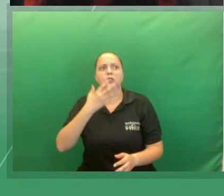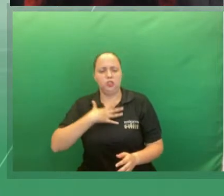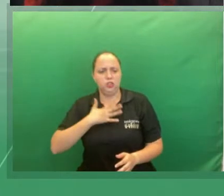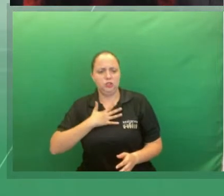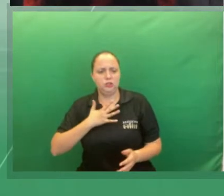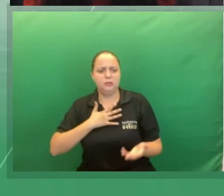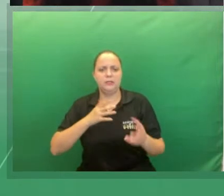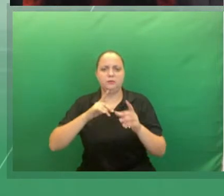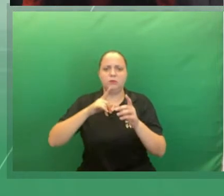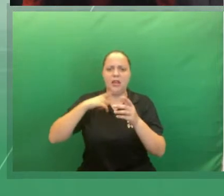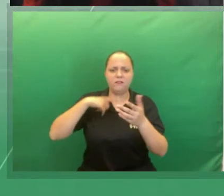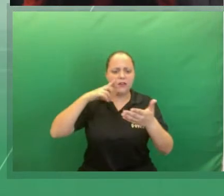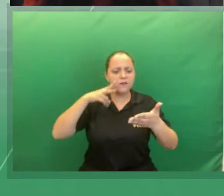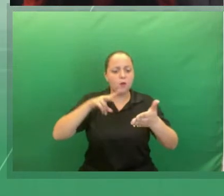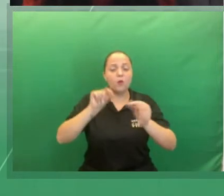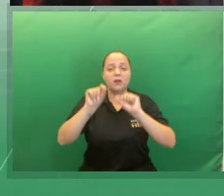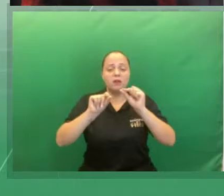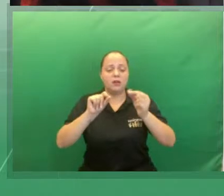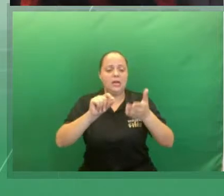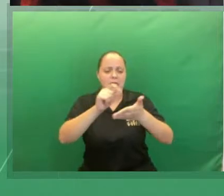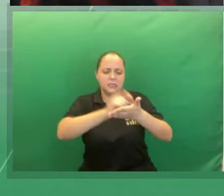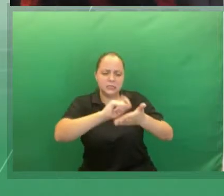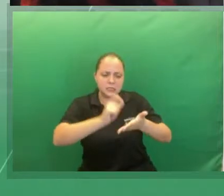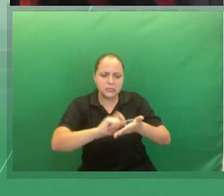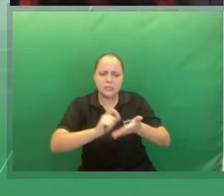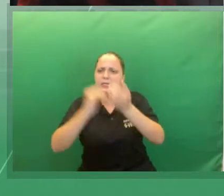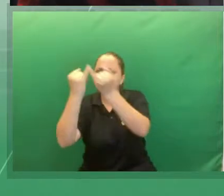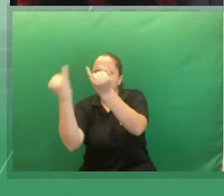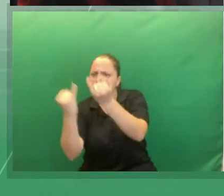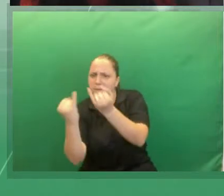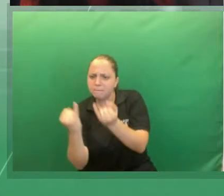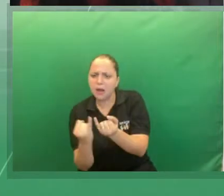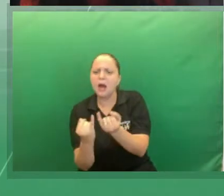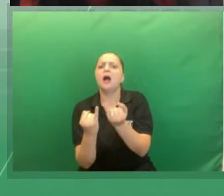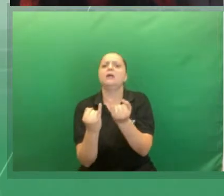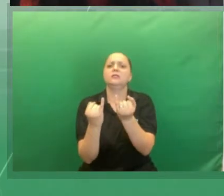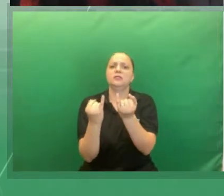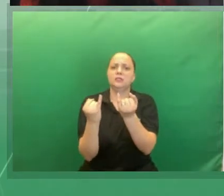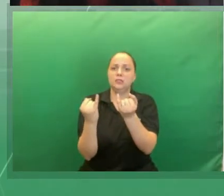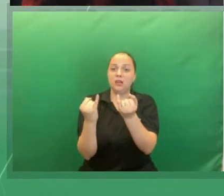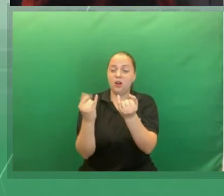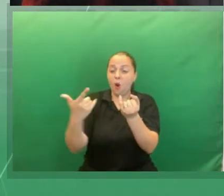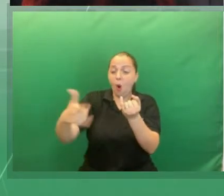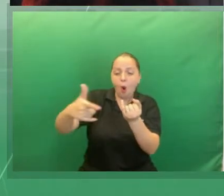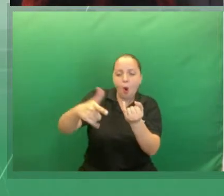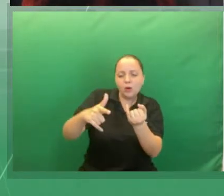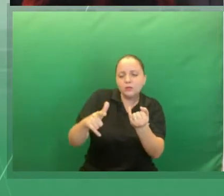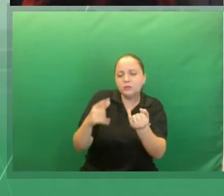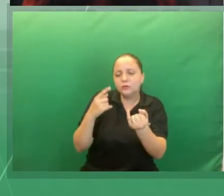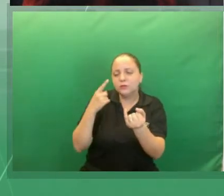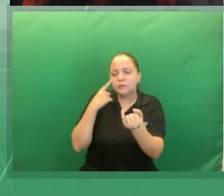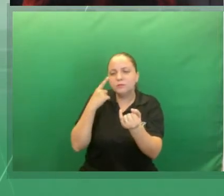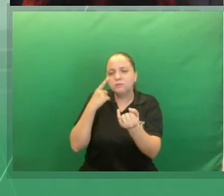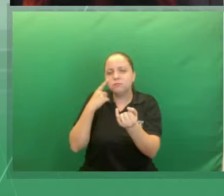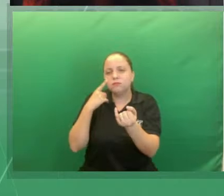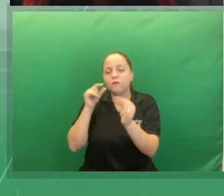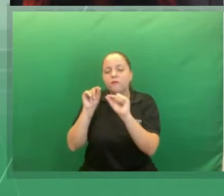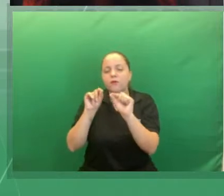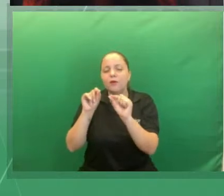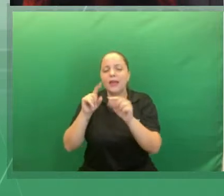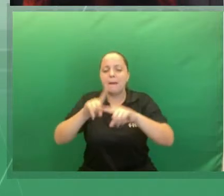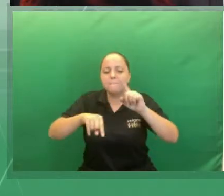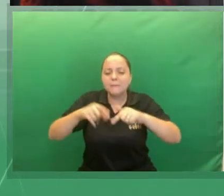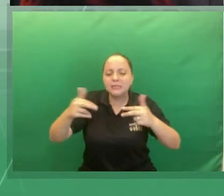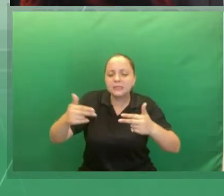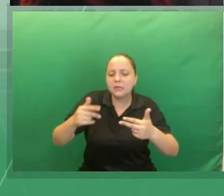escrita e das imagens e das ilustrações, outras pistas que são interessantes para